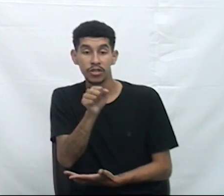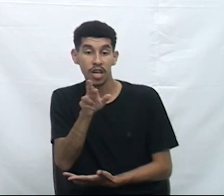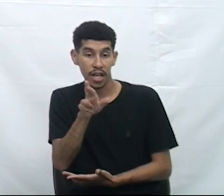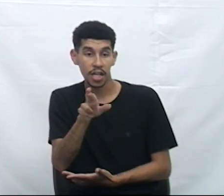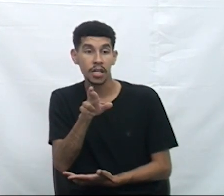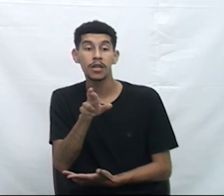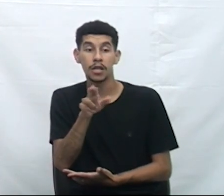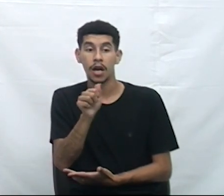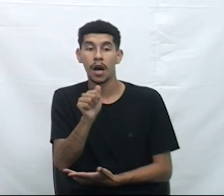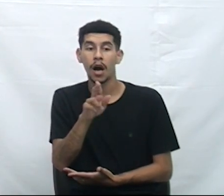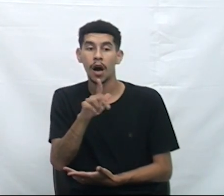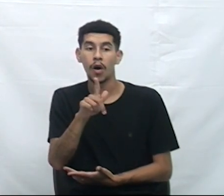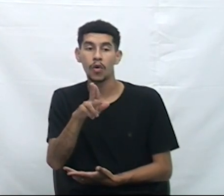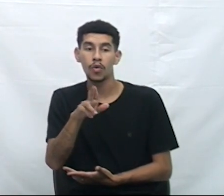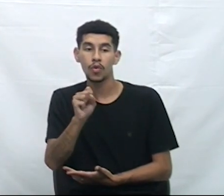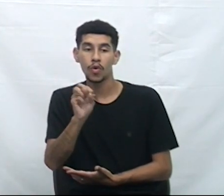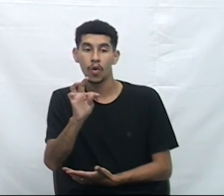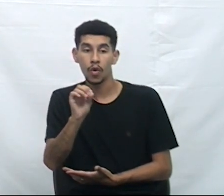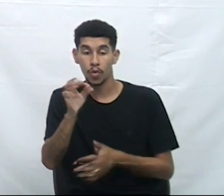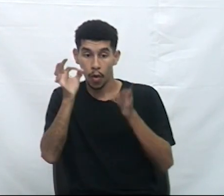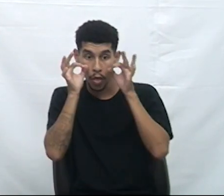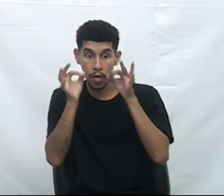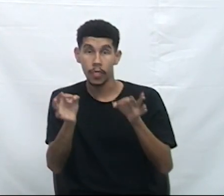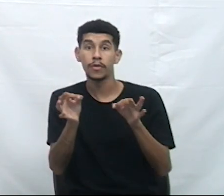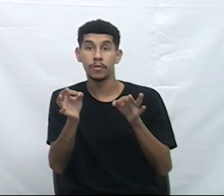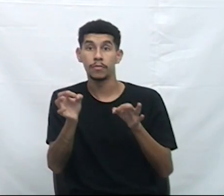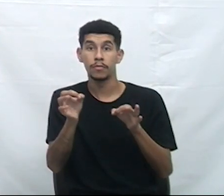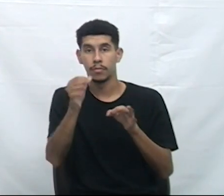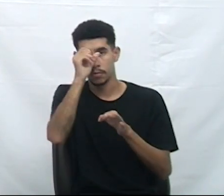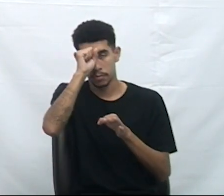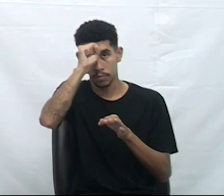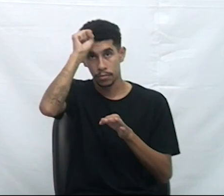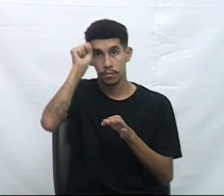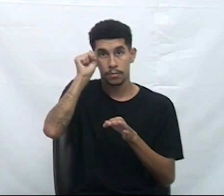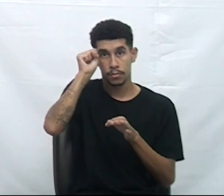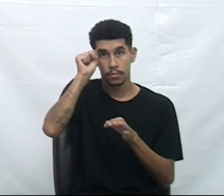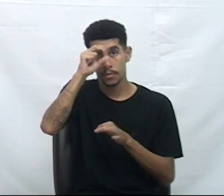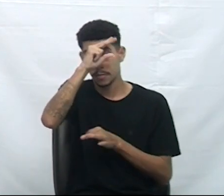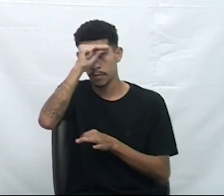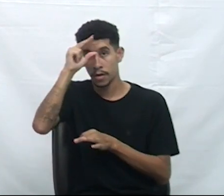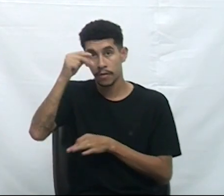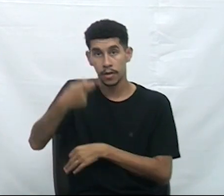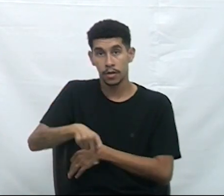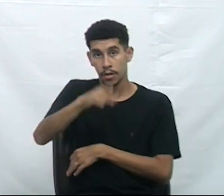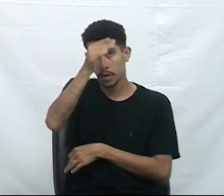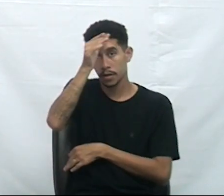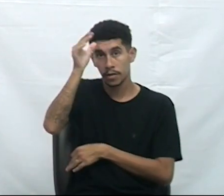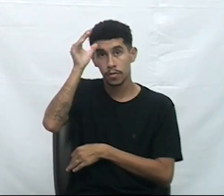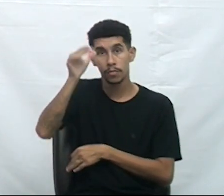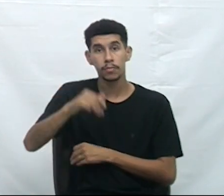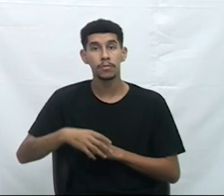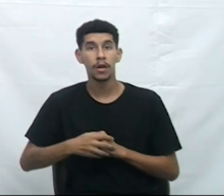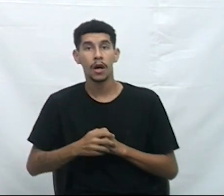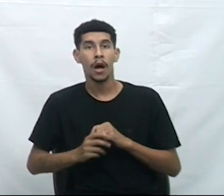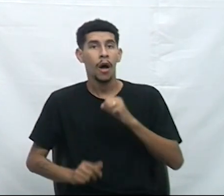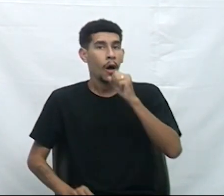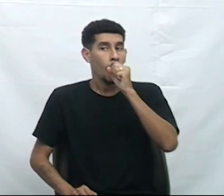Jair Augusto Alexandre. Atenciosamente, Clésio Salvaro, prefeito do município de Criciúma.